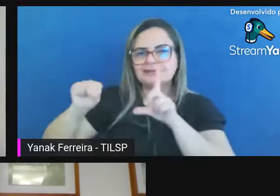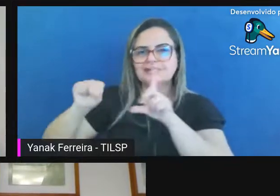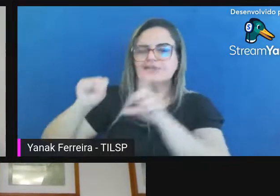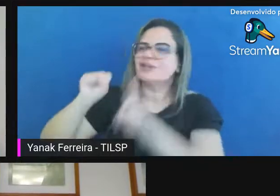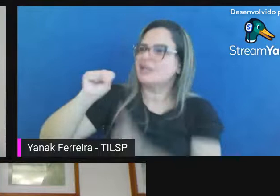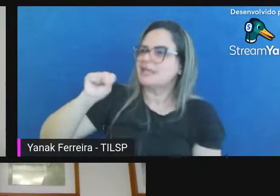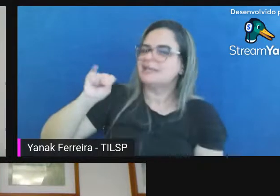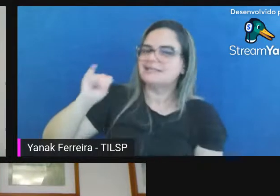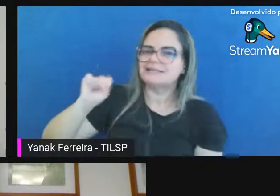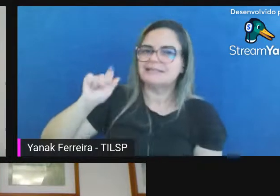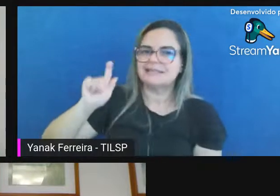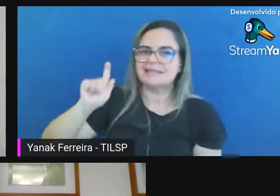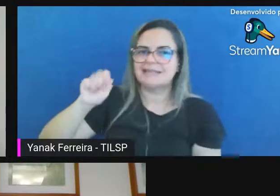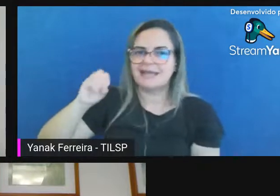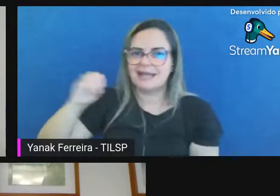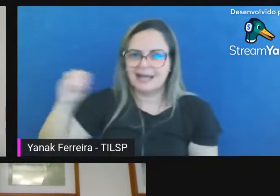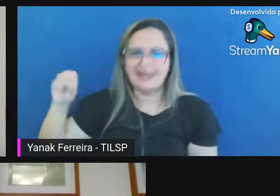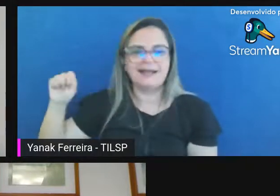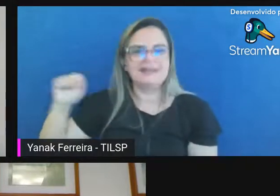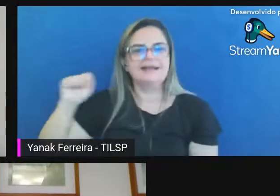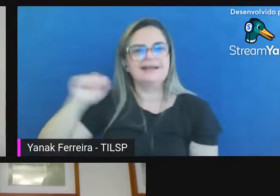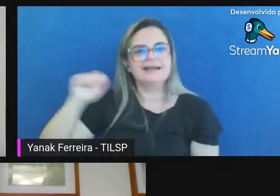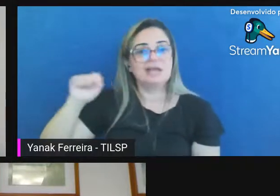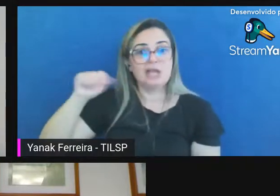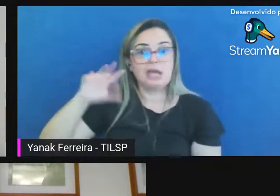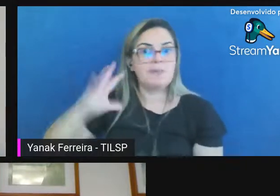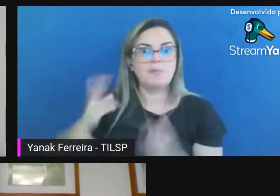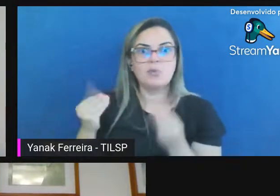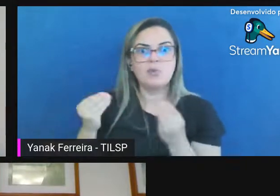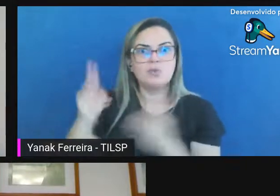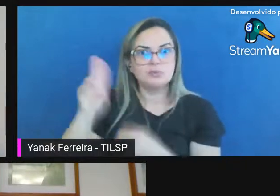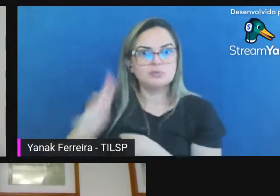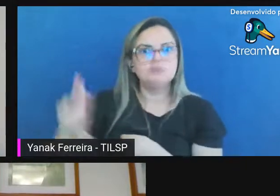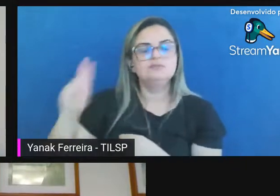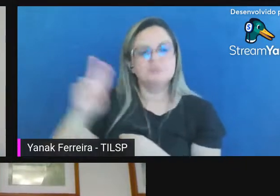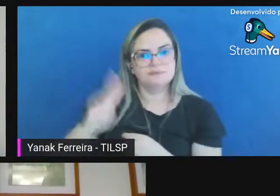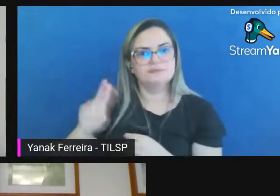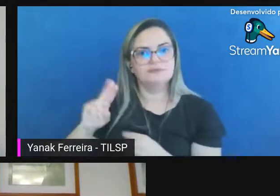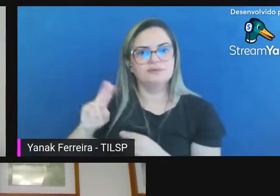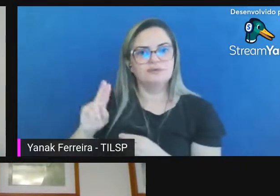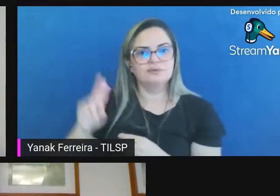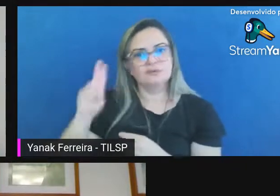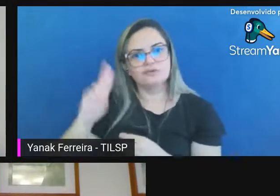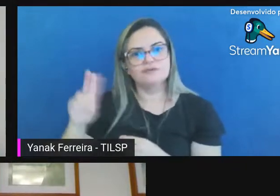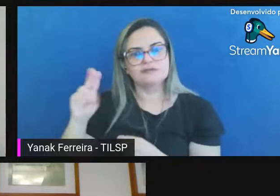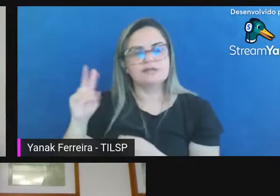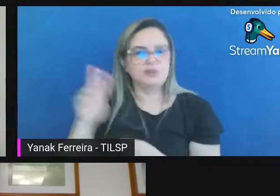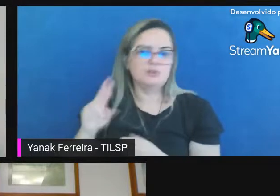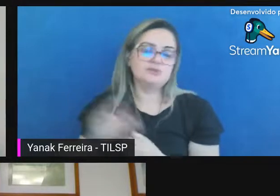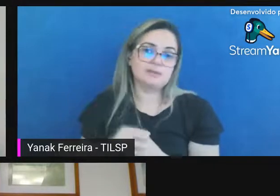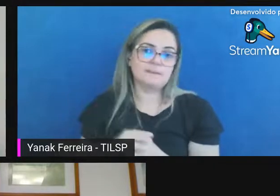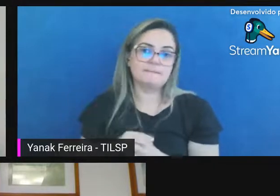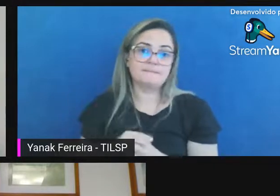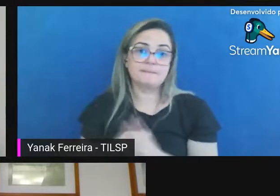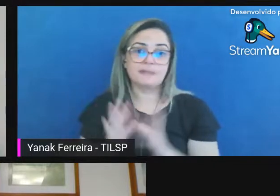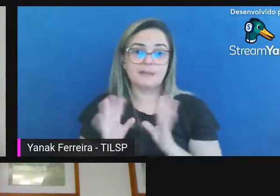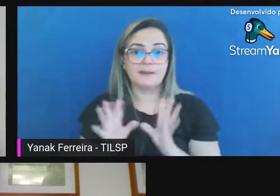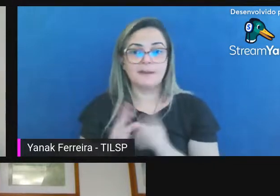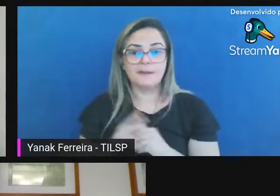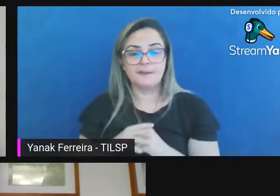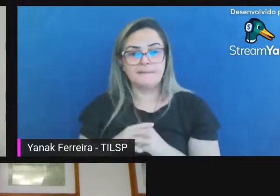todas as universidades hoje utilizam muitos não no potencial completo mas mesmo assim